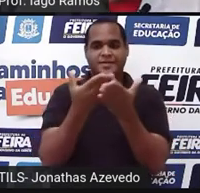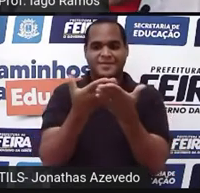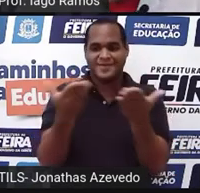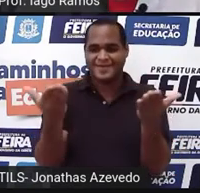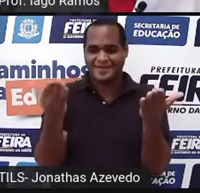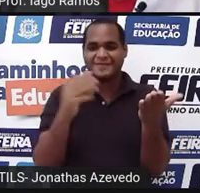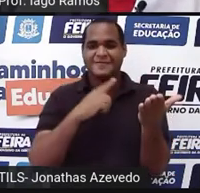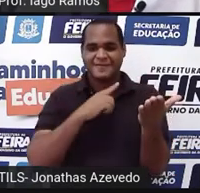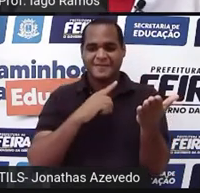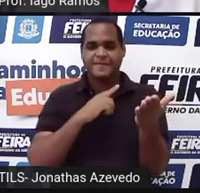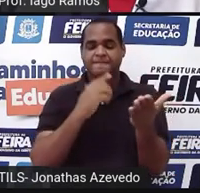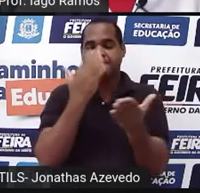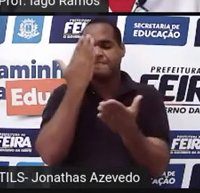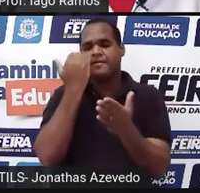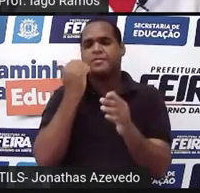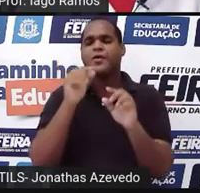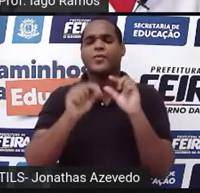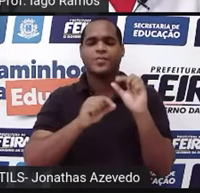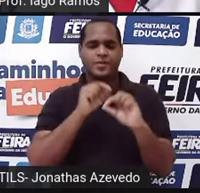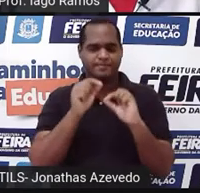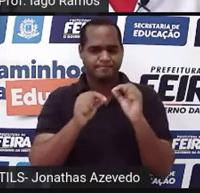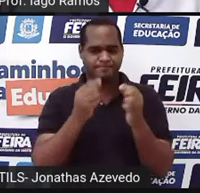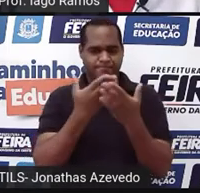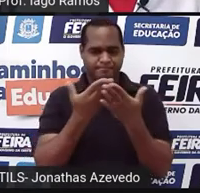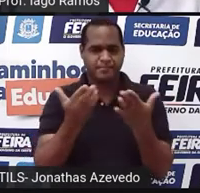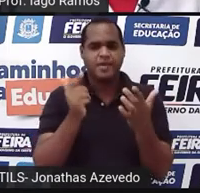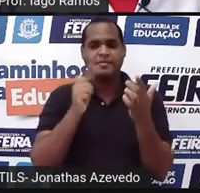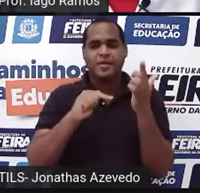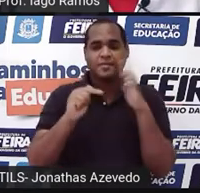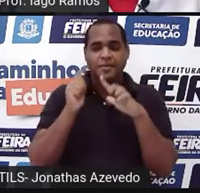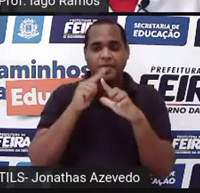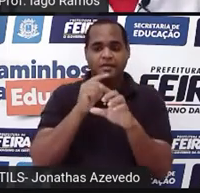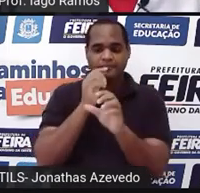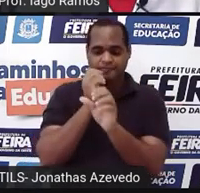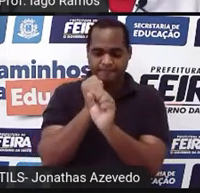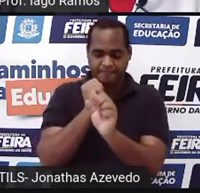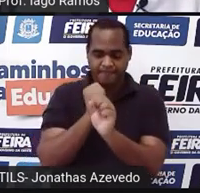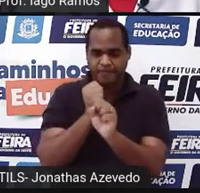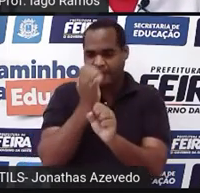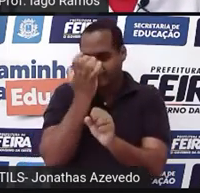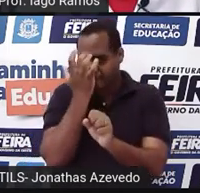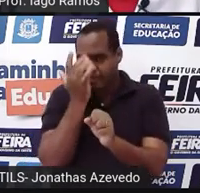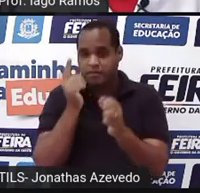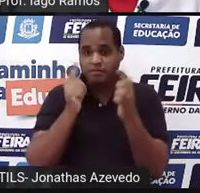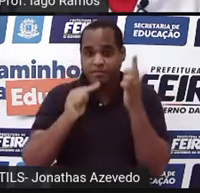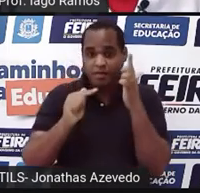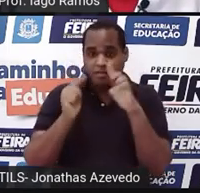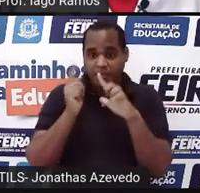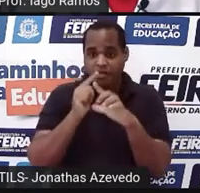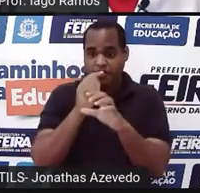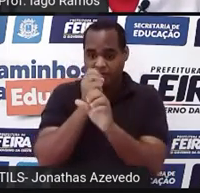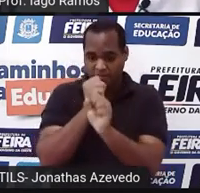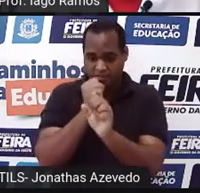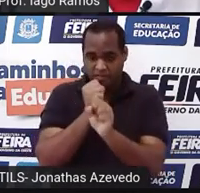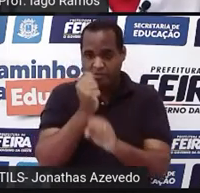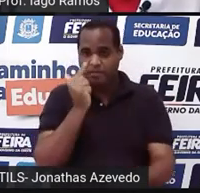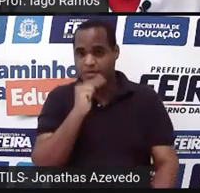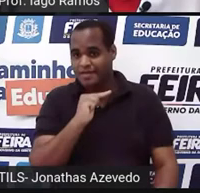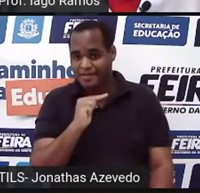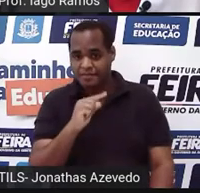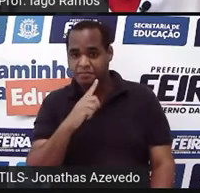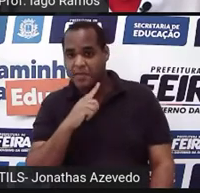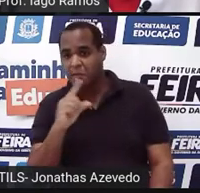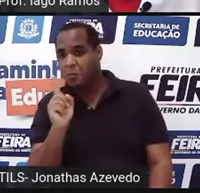pra saber o seguinte, se você consegue fazer cálculos com facilidade, né, você faz